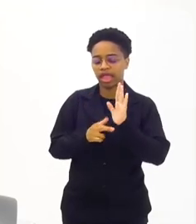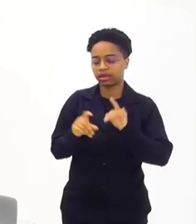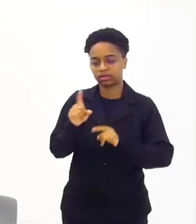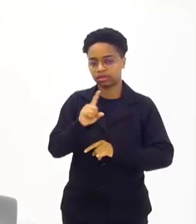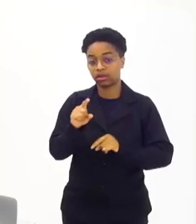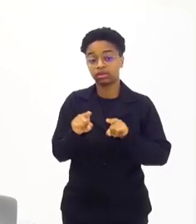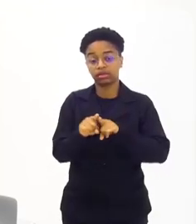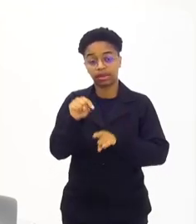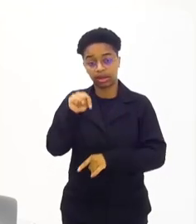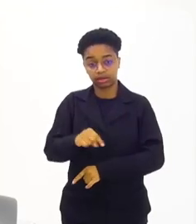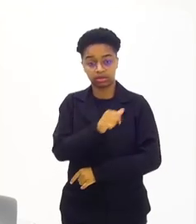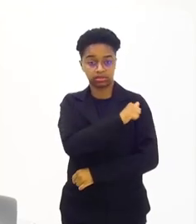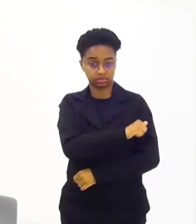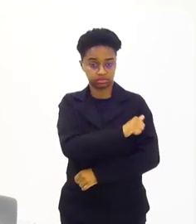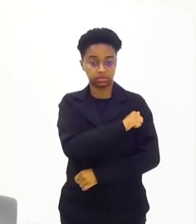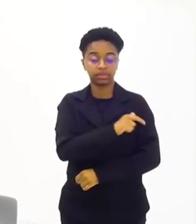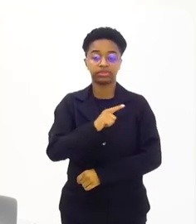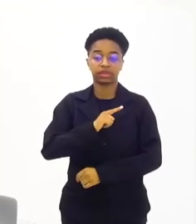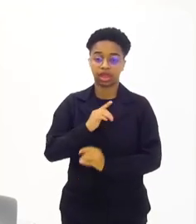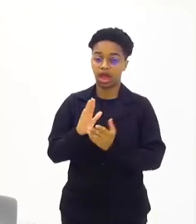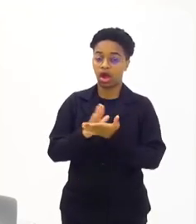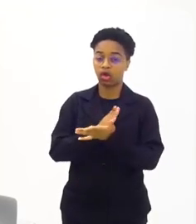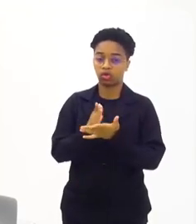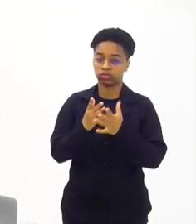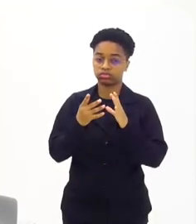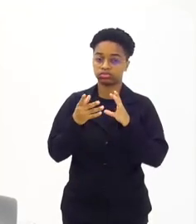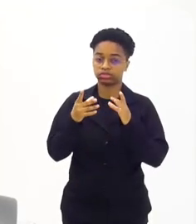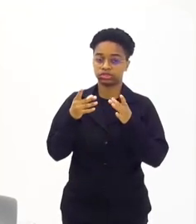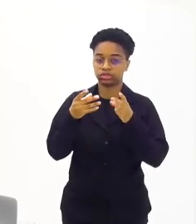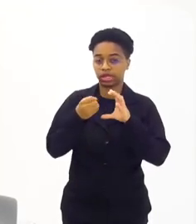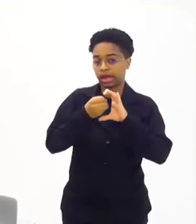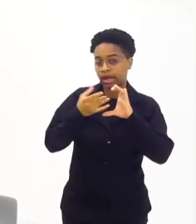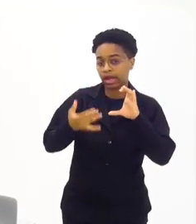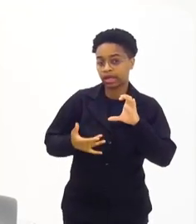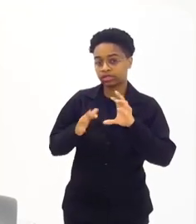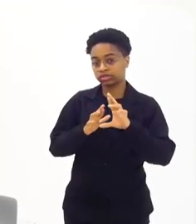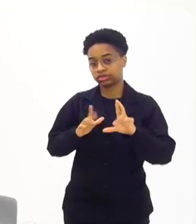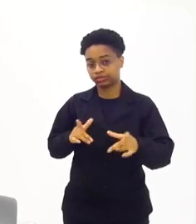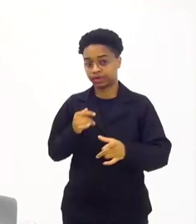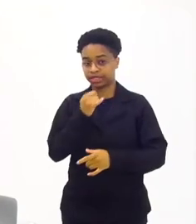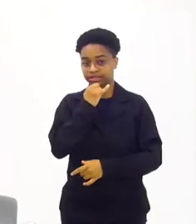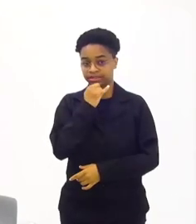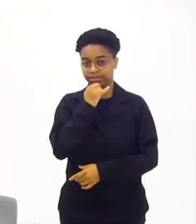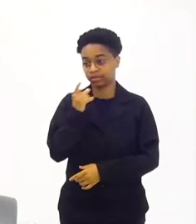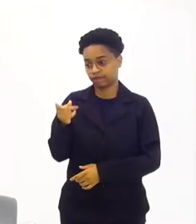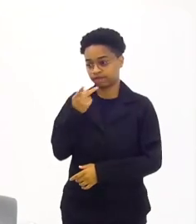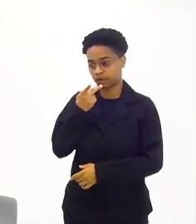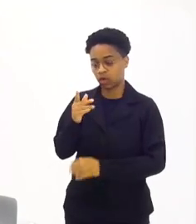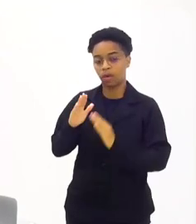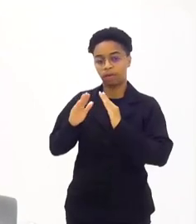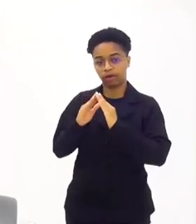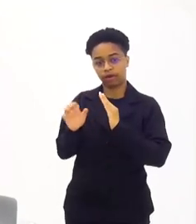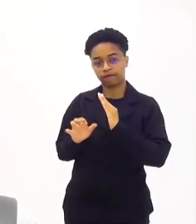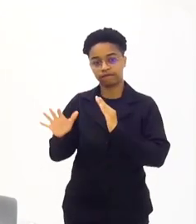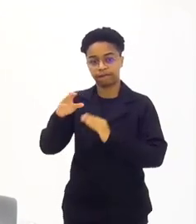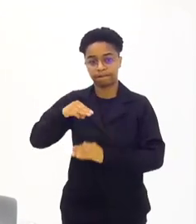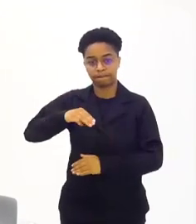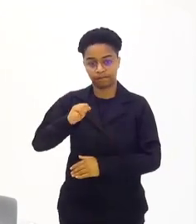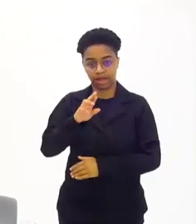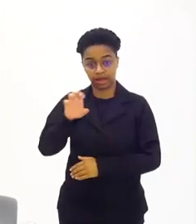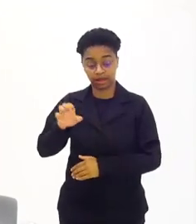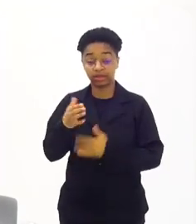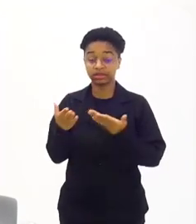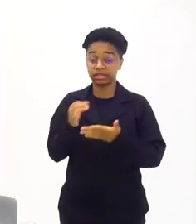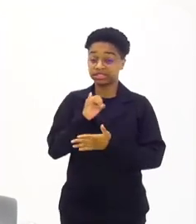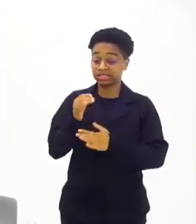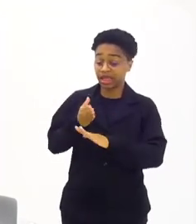formado, mas aqui no Rio de Janeiro, nós temos algumas particularidades. A senhora falou que é moradora da Maré. Então,